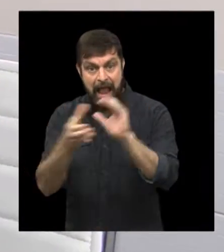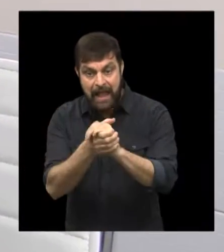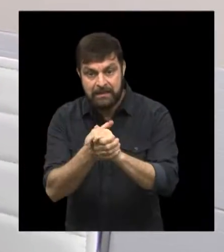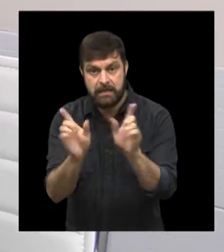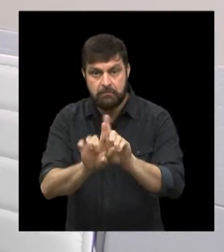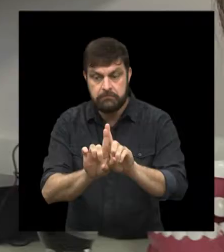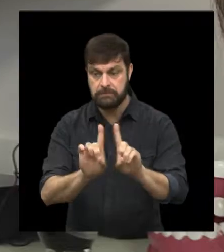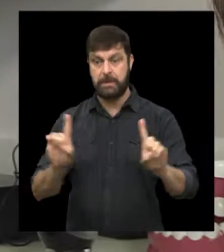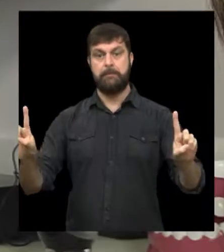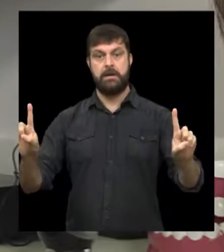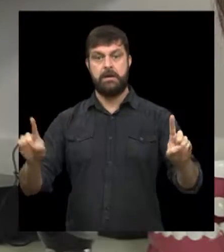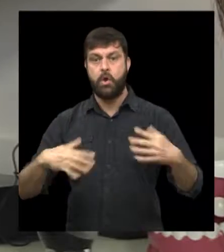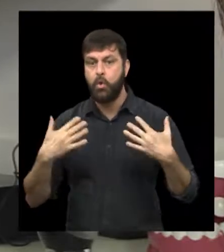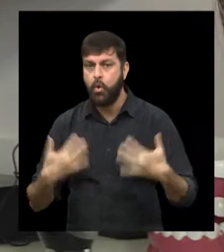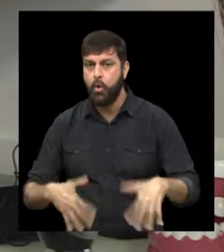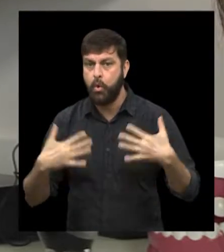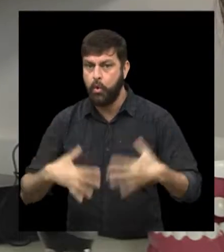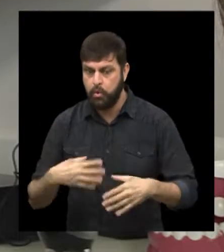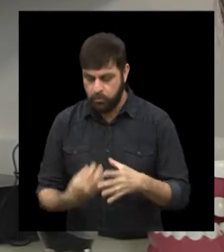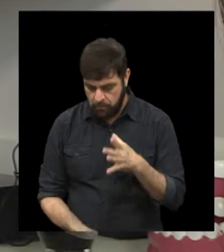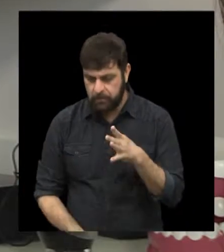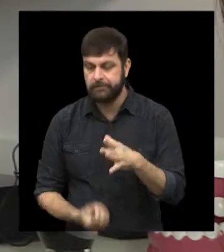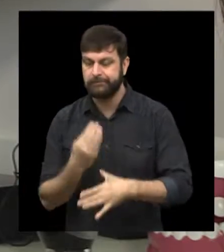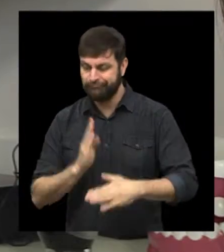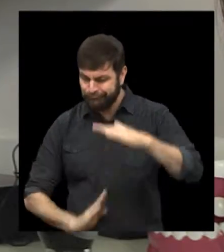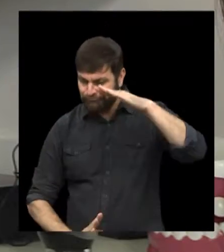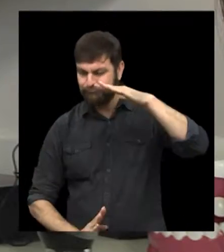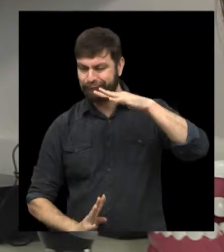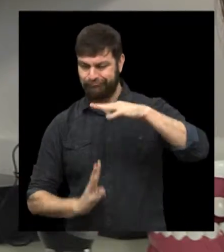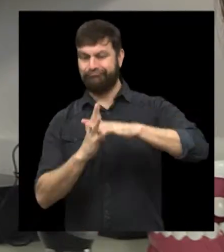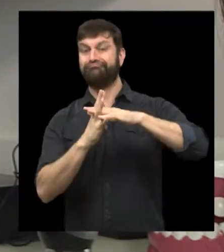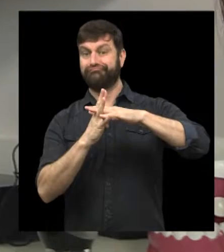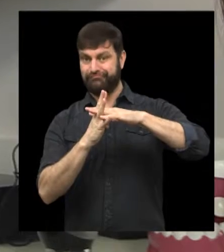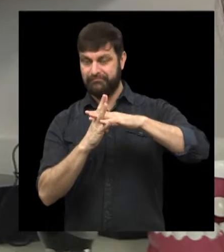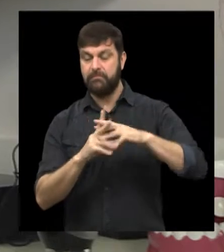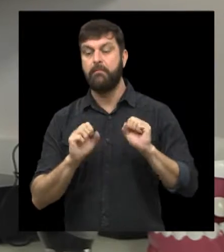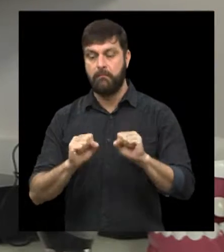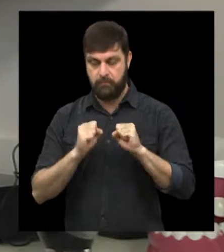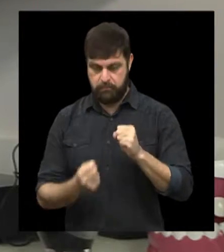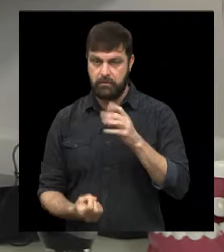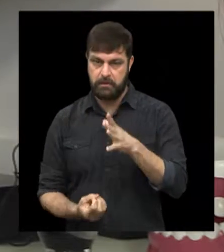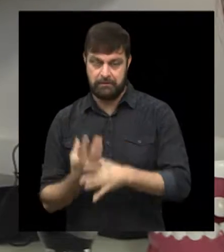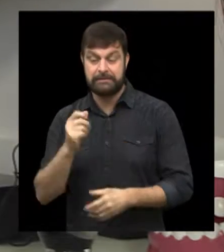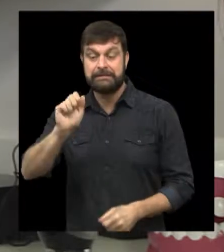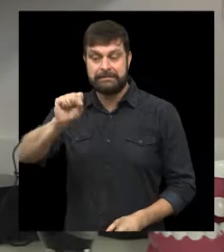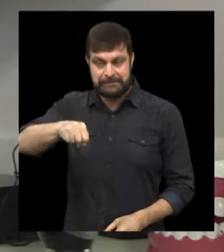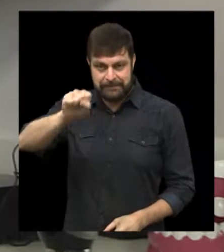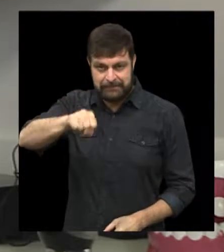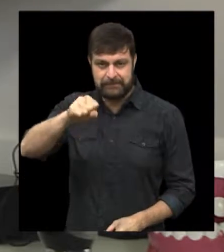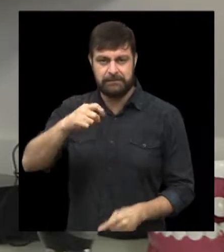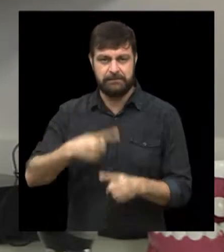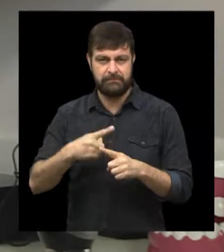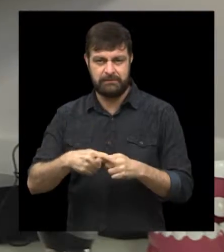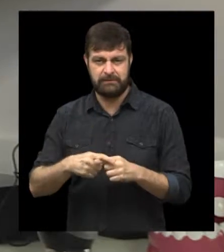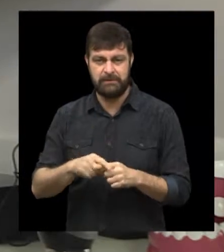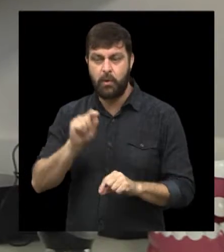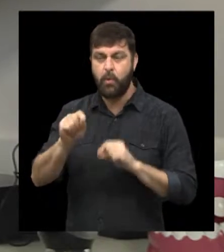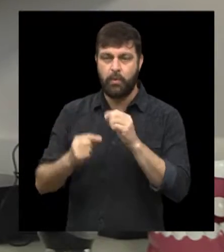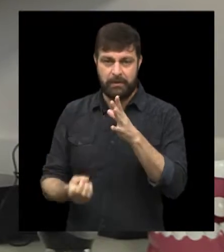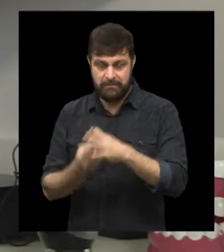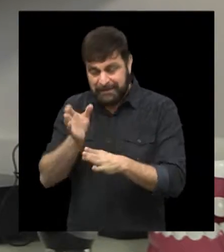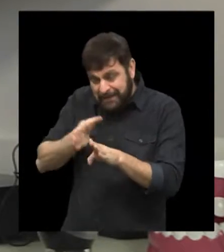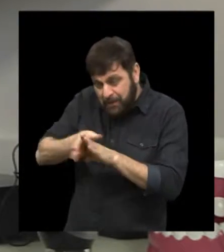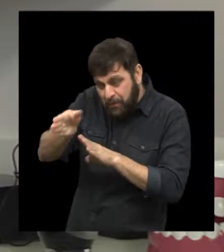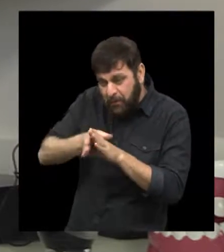casais, inclusive, né? Sim, isso seria algo extremo que acontece, porque, na verdade, o grande